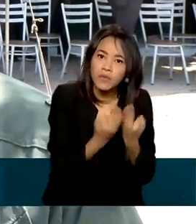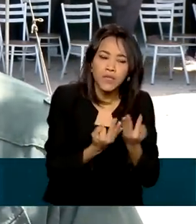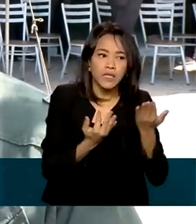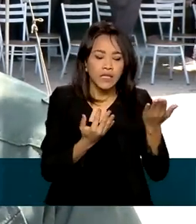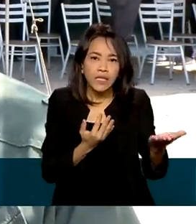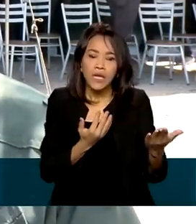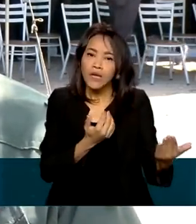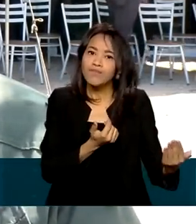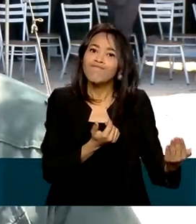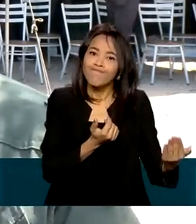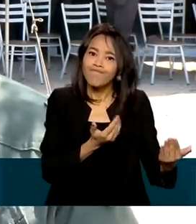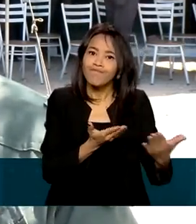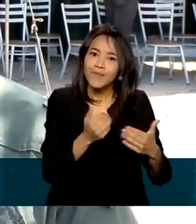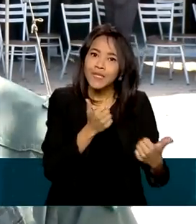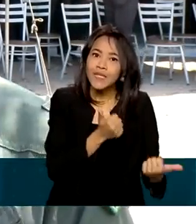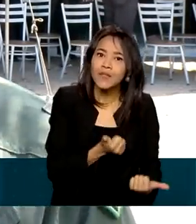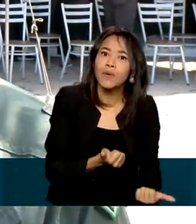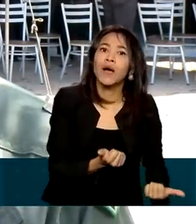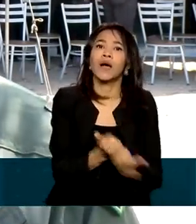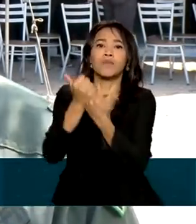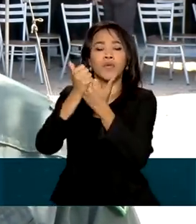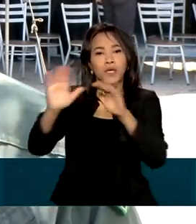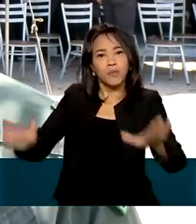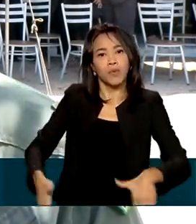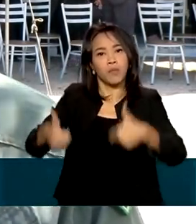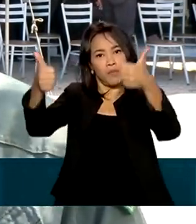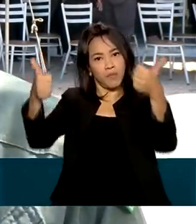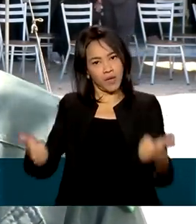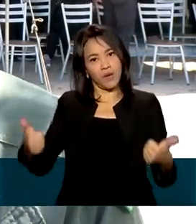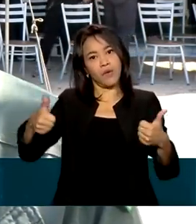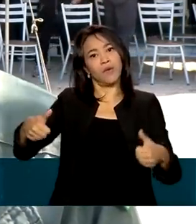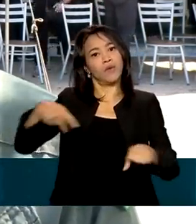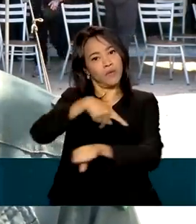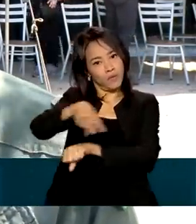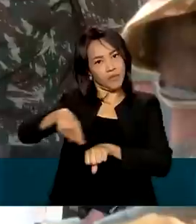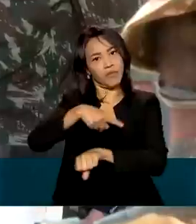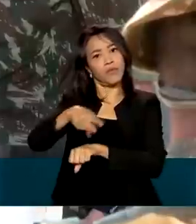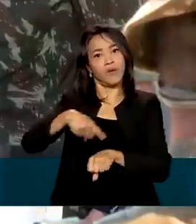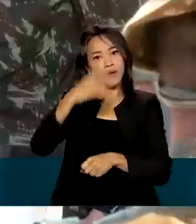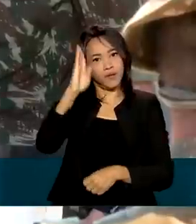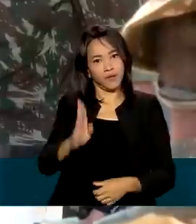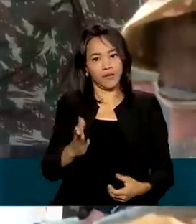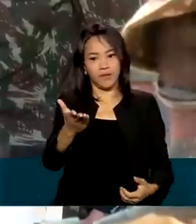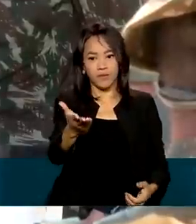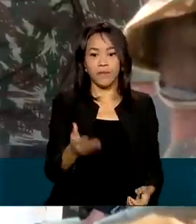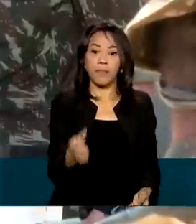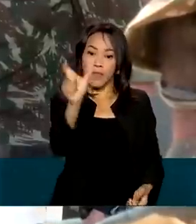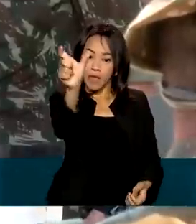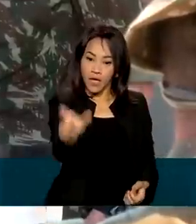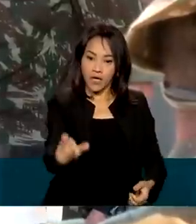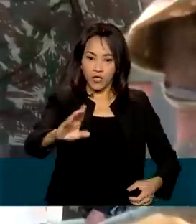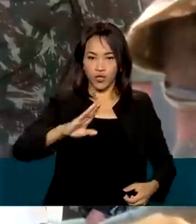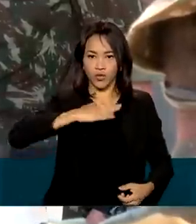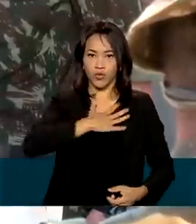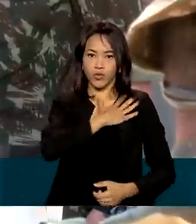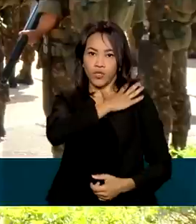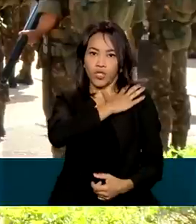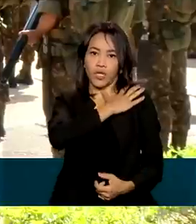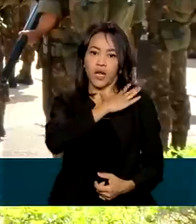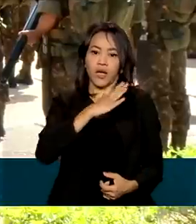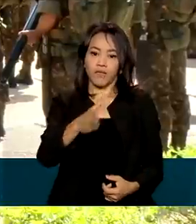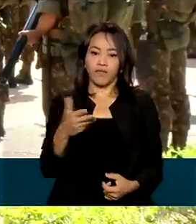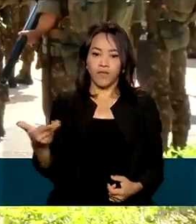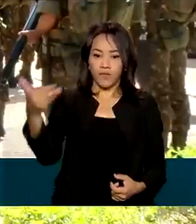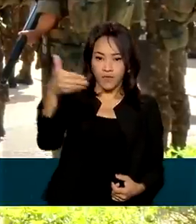dando a contribuição para a soberania do nosso território brasileiro. Para o general Poti, passar por Assis, Brasil,